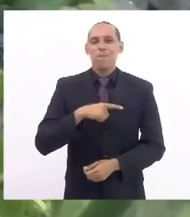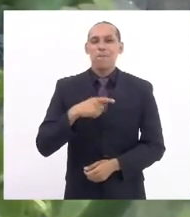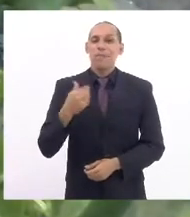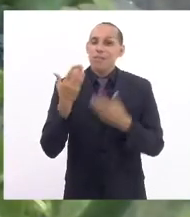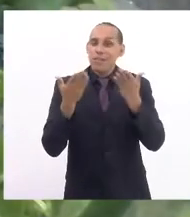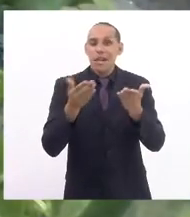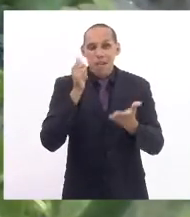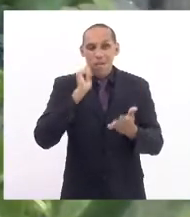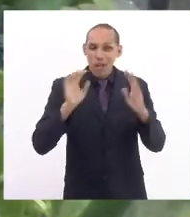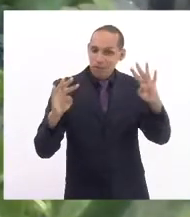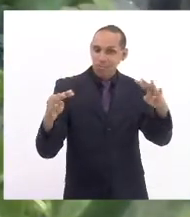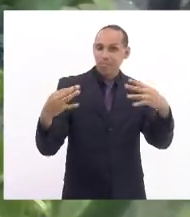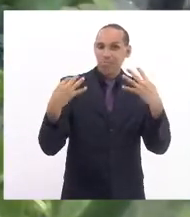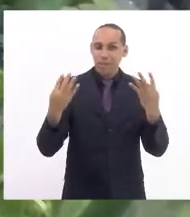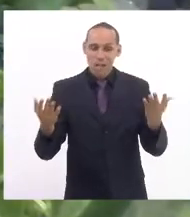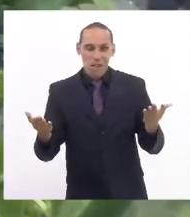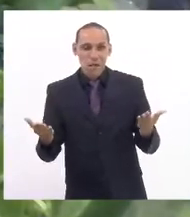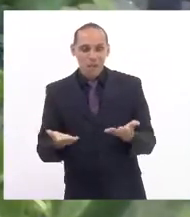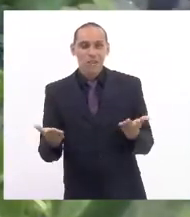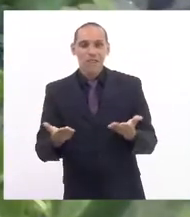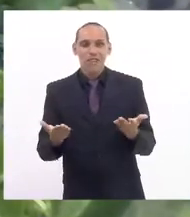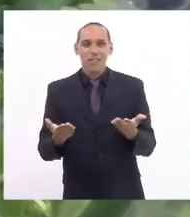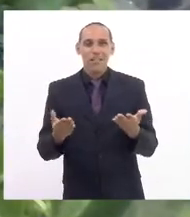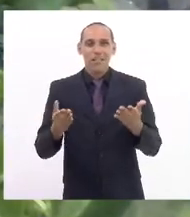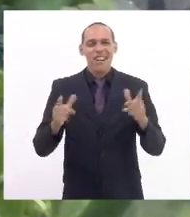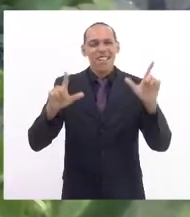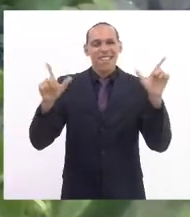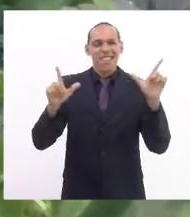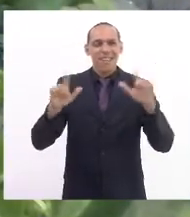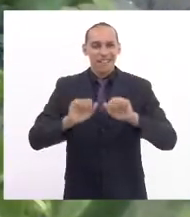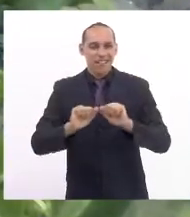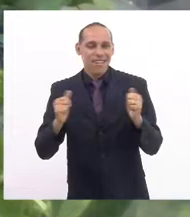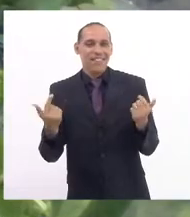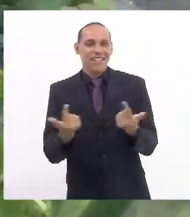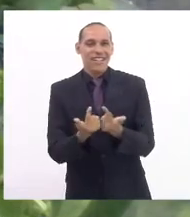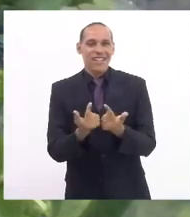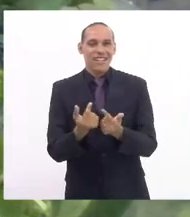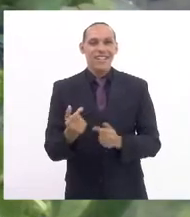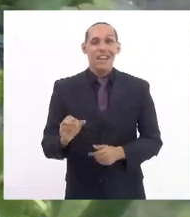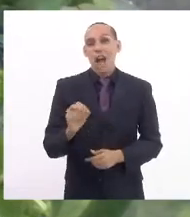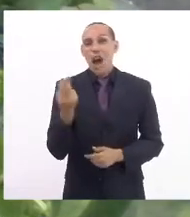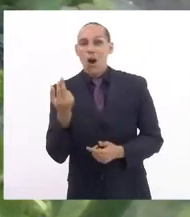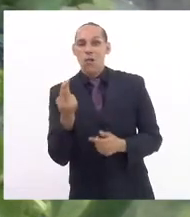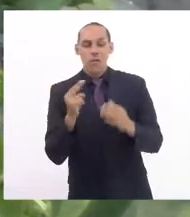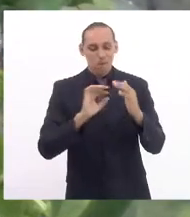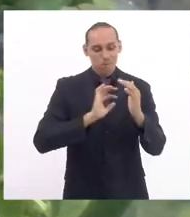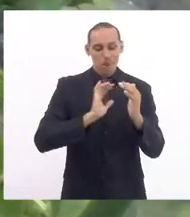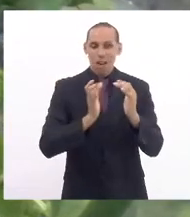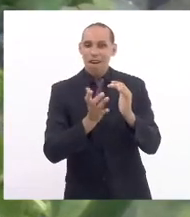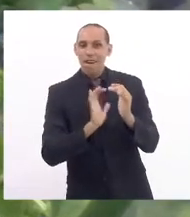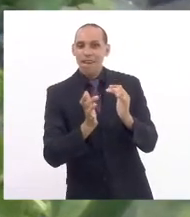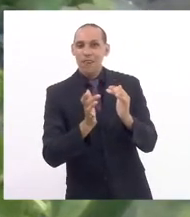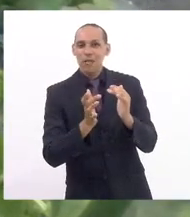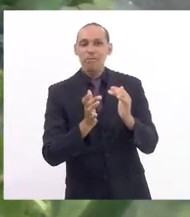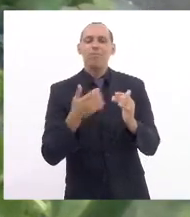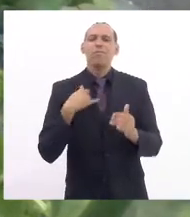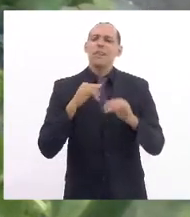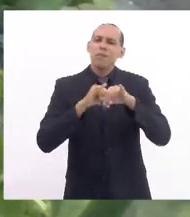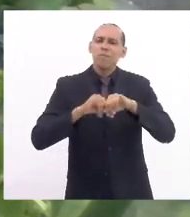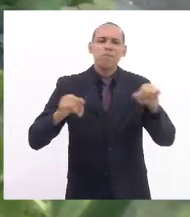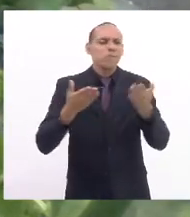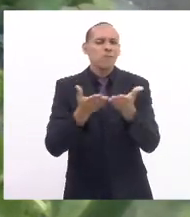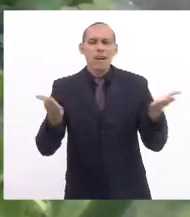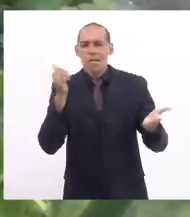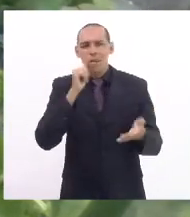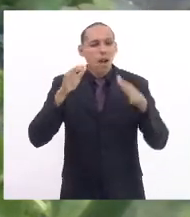mulher, que está nos assistindo através da TV Alerje, através das nossas redes sociais. Eu dizer para todas as